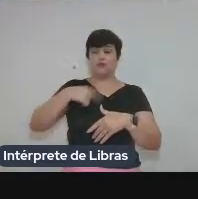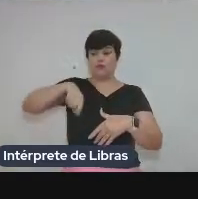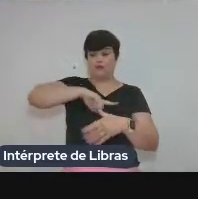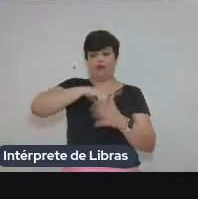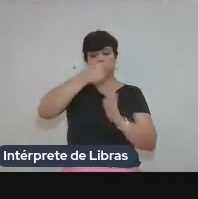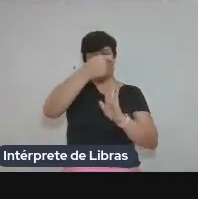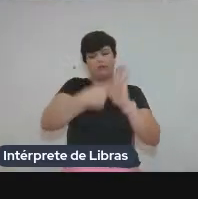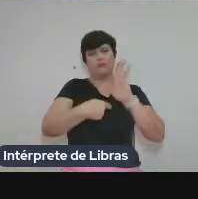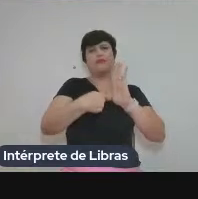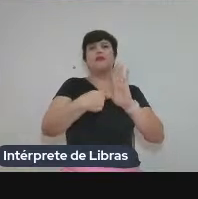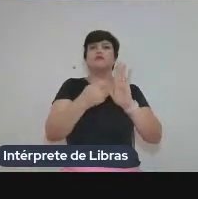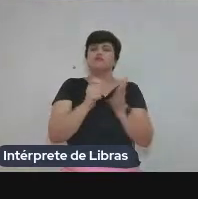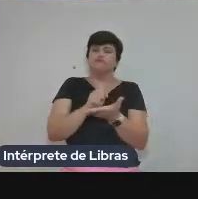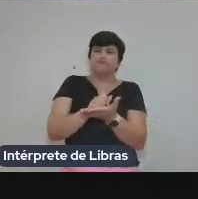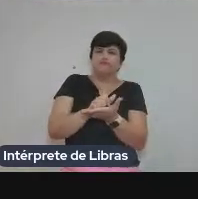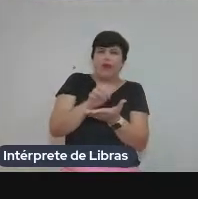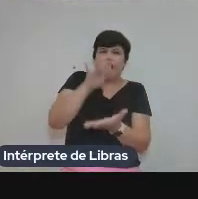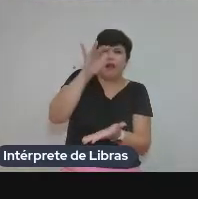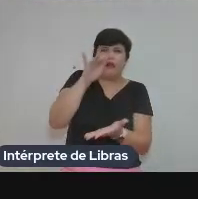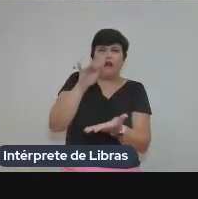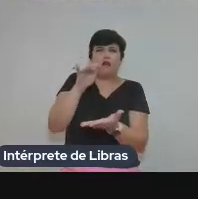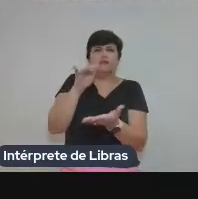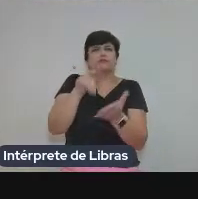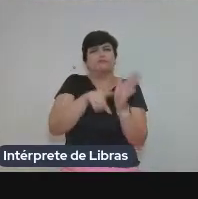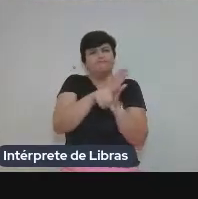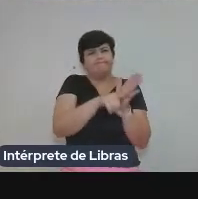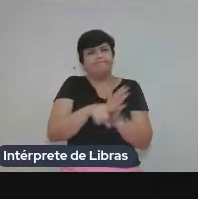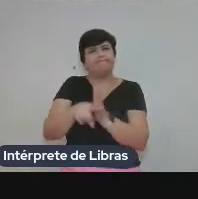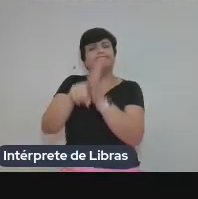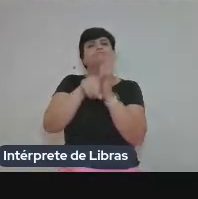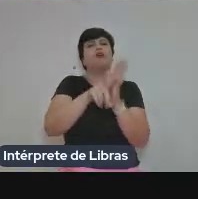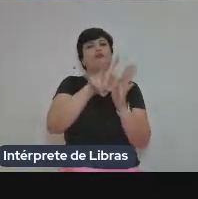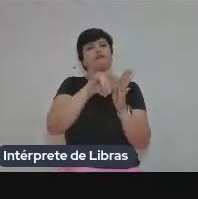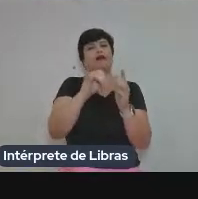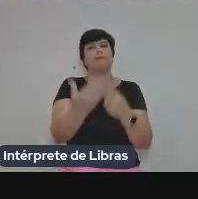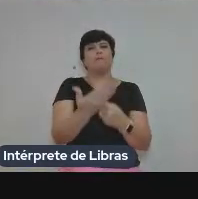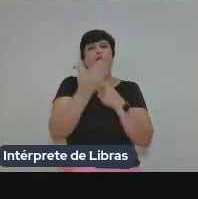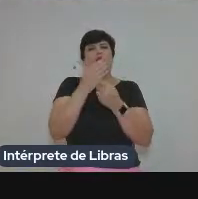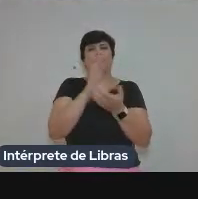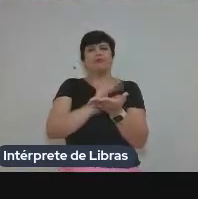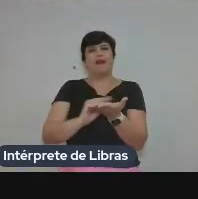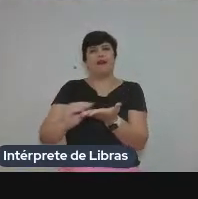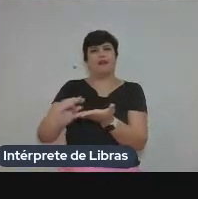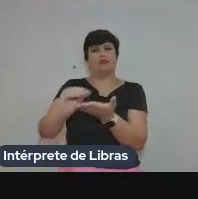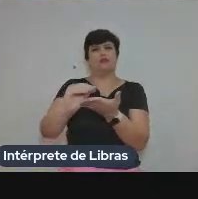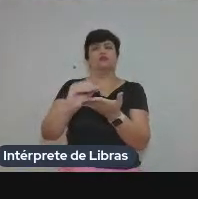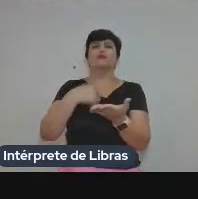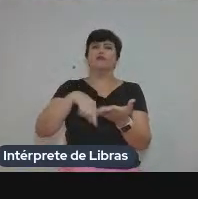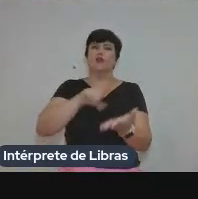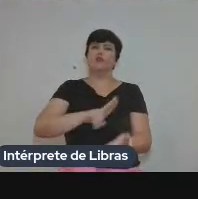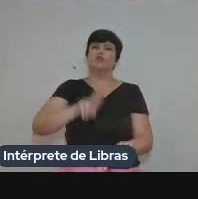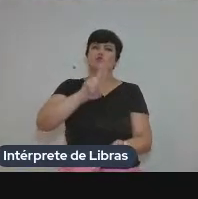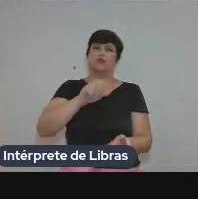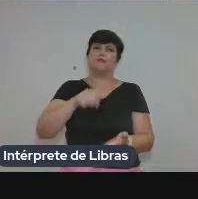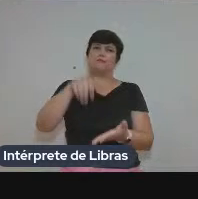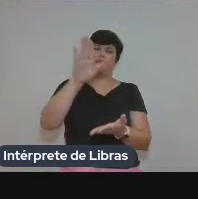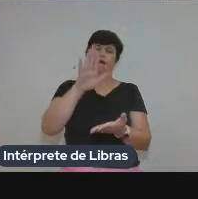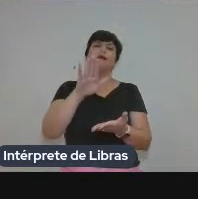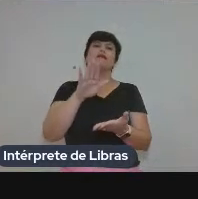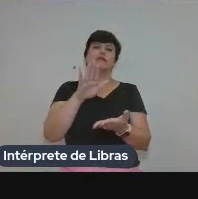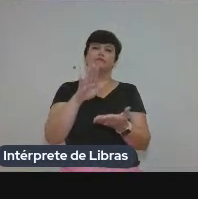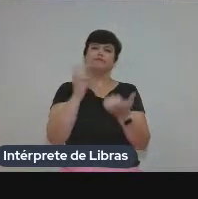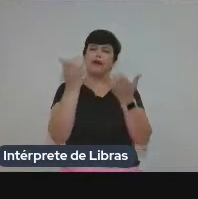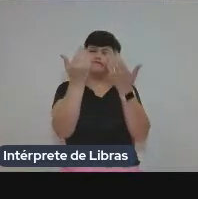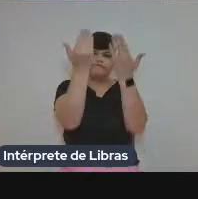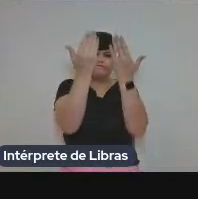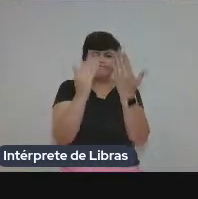textos, né, desses manuais, e eles devolvem esses dados quantitativos, e a gente vai utilizar a análise do discurso para